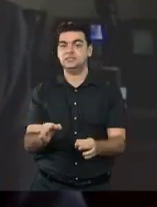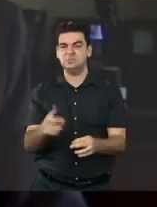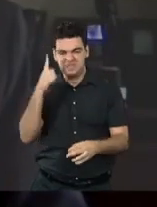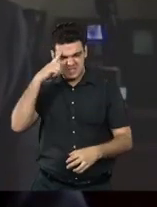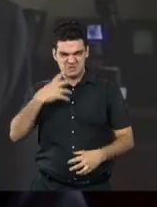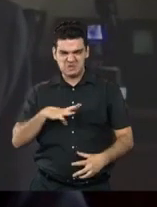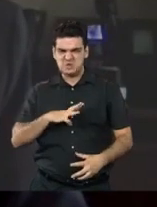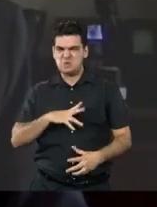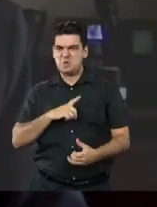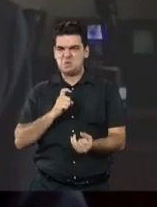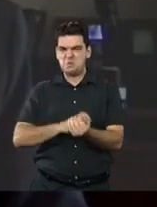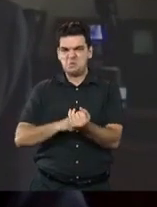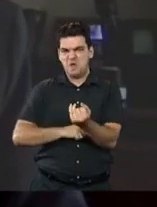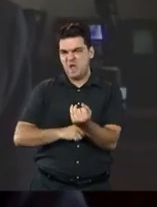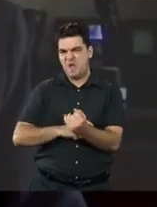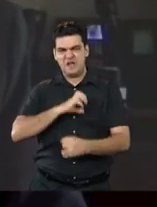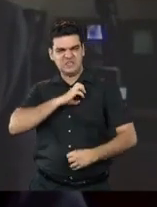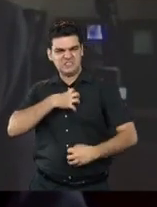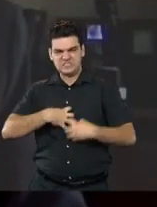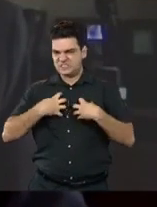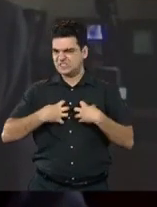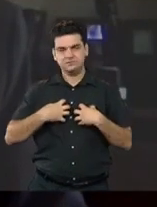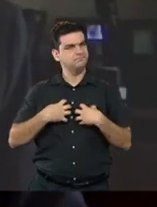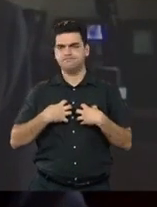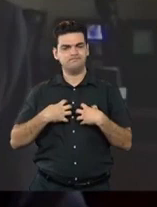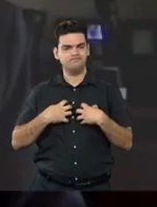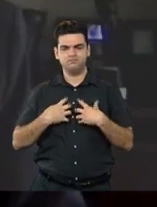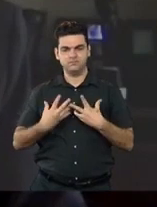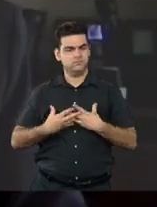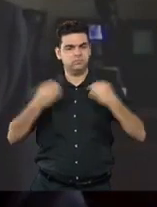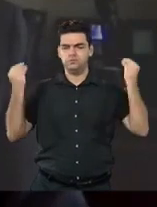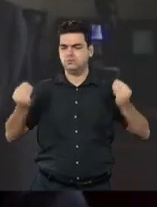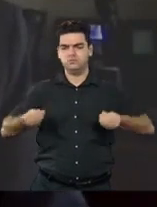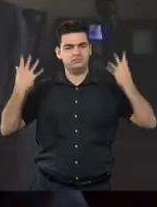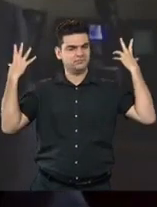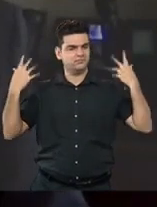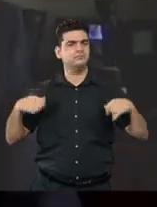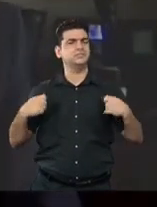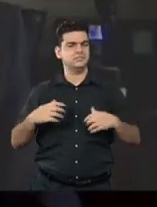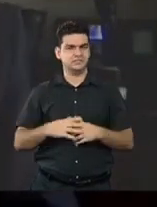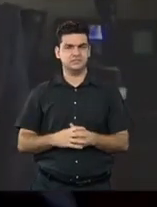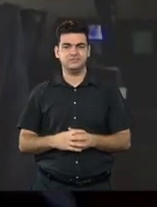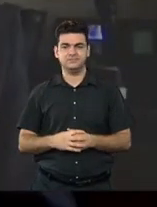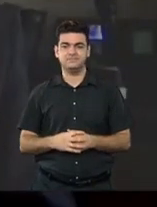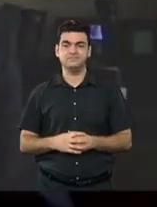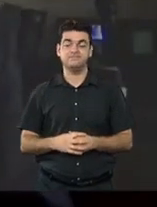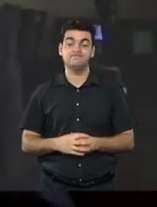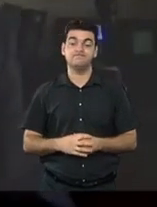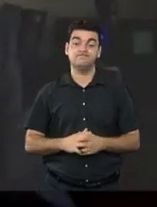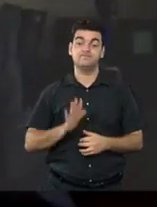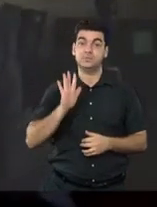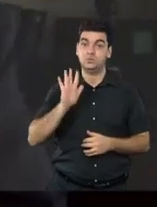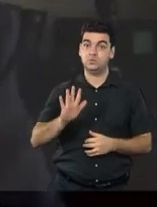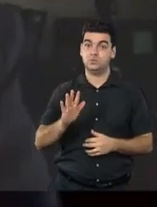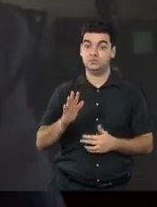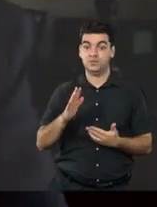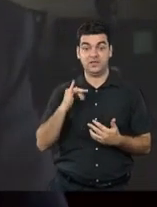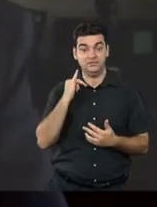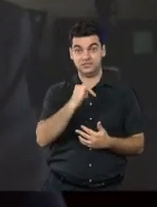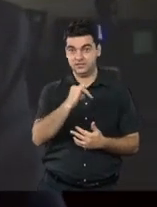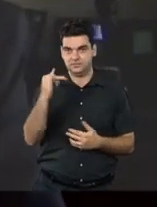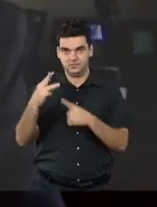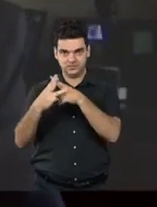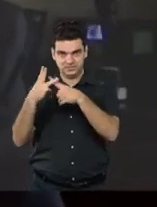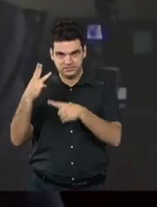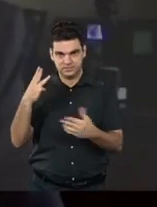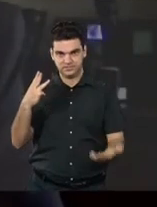boa como ela verdadeiramente deve ser. Eu, Luísa, Duda,